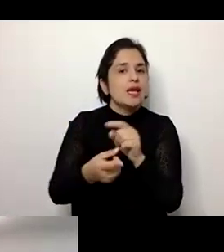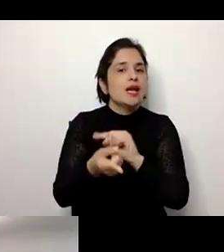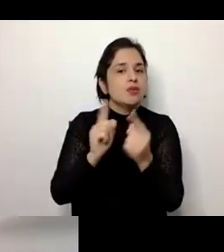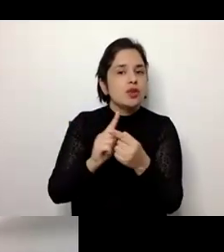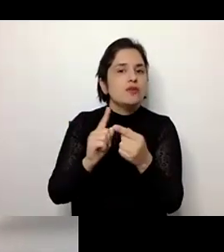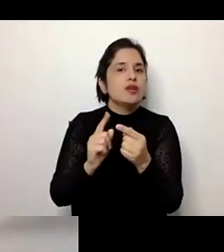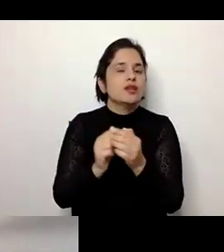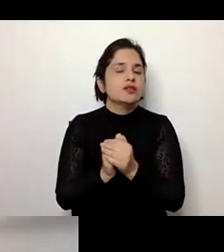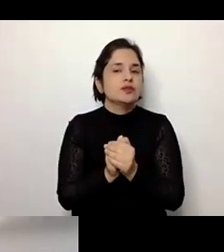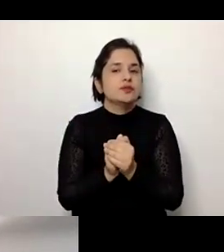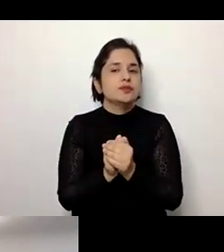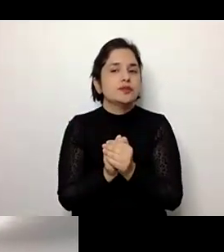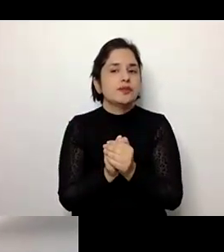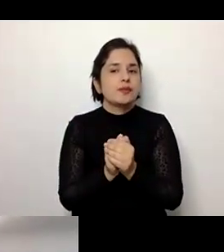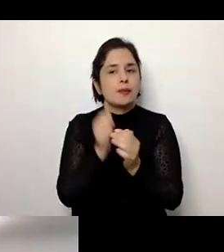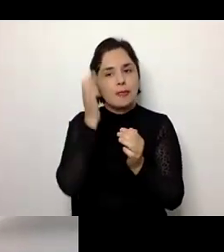justamente